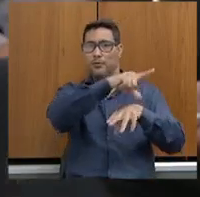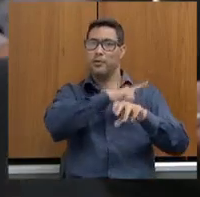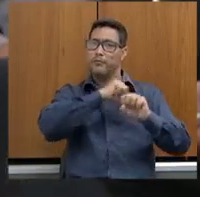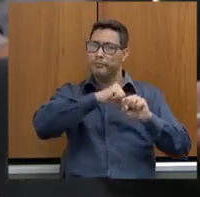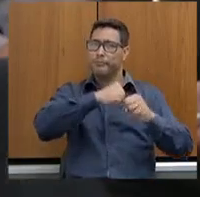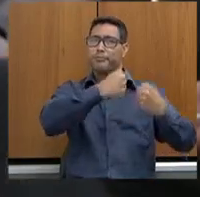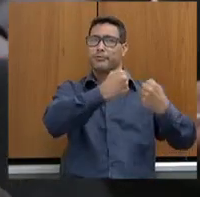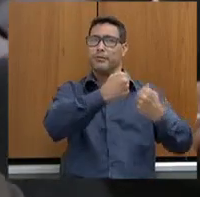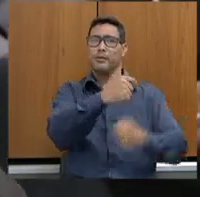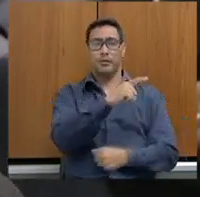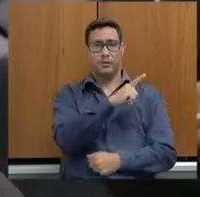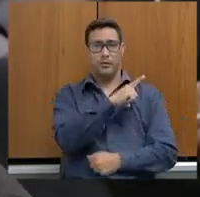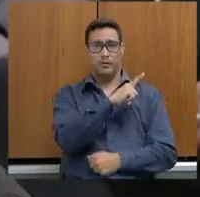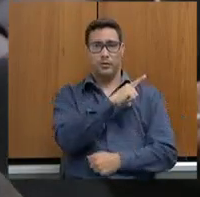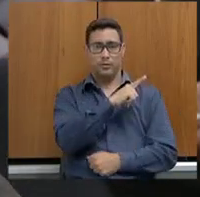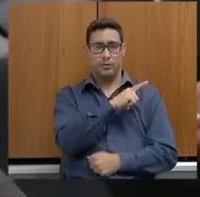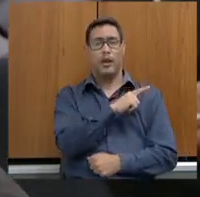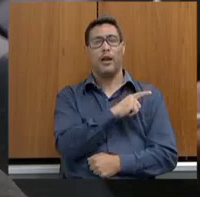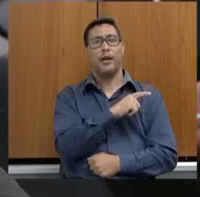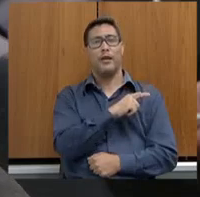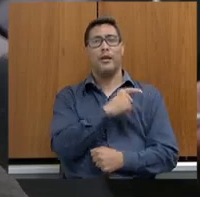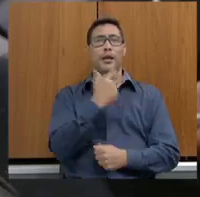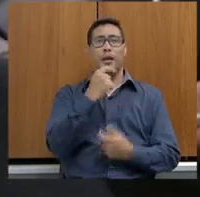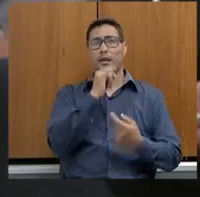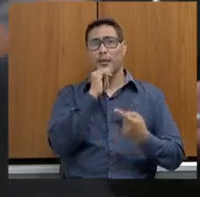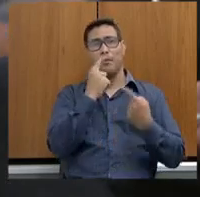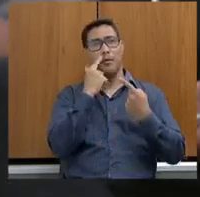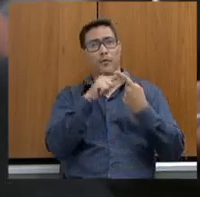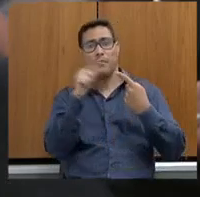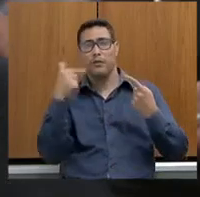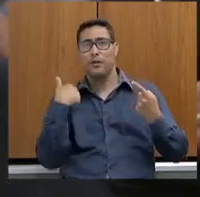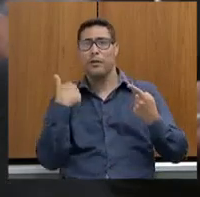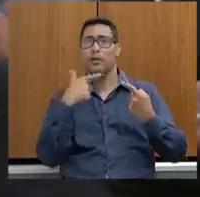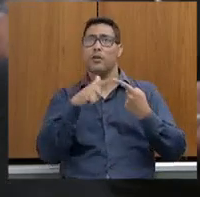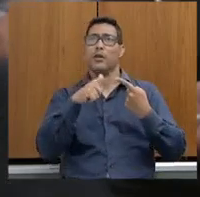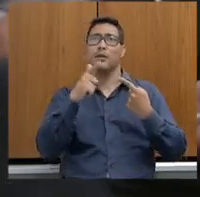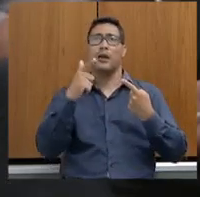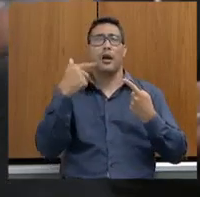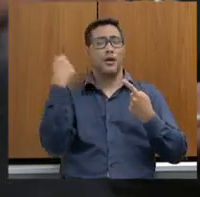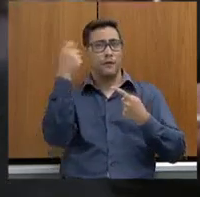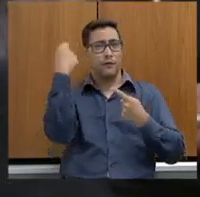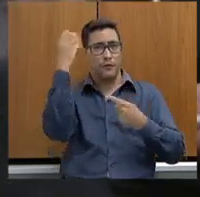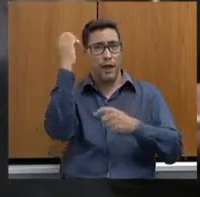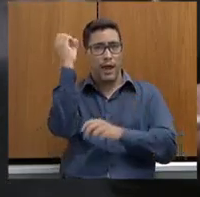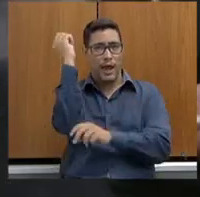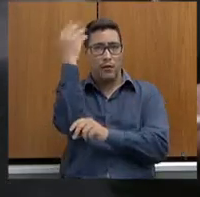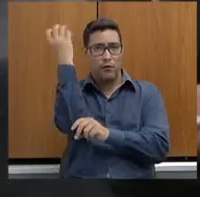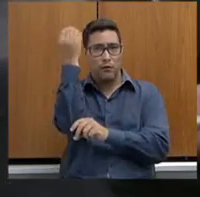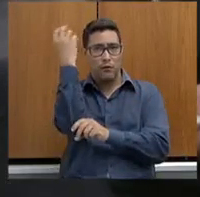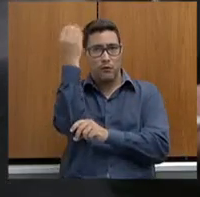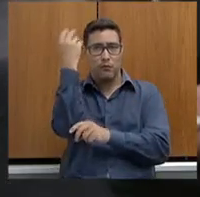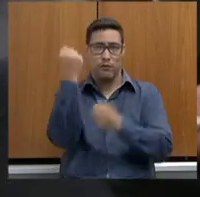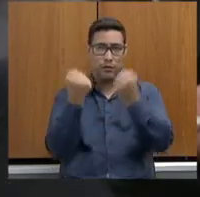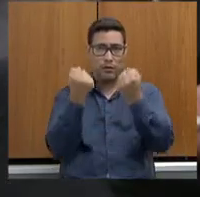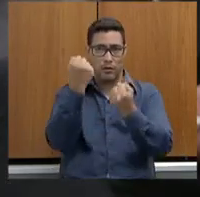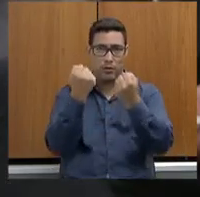esse exemplo aqui da viatura, da falta de dado, do vídeo de monitoramento, para trazer o tema integração, gente.